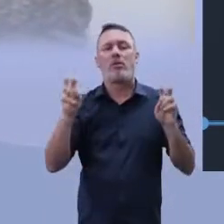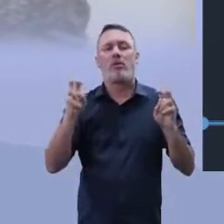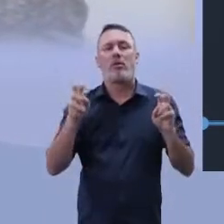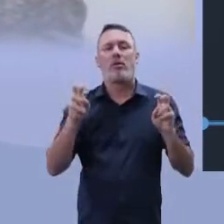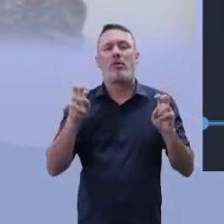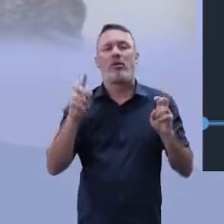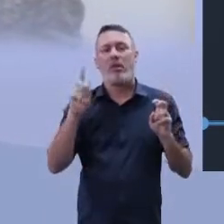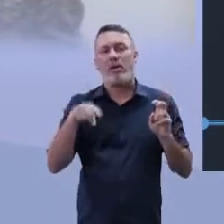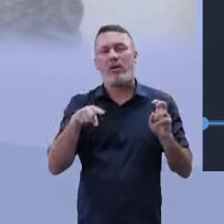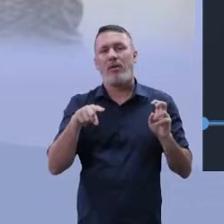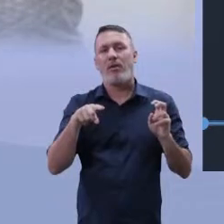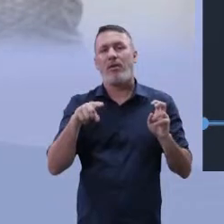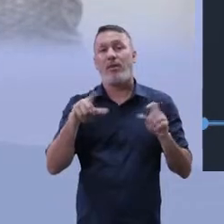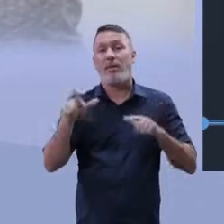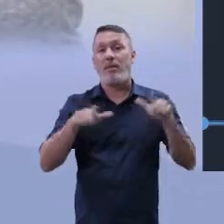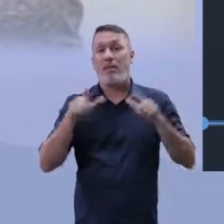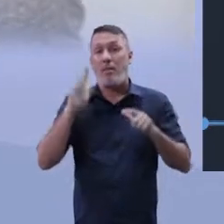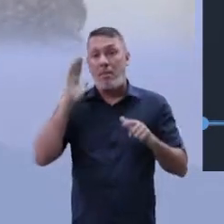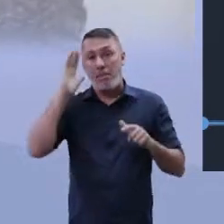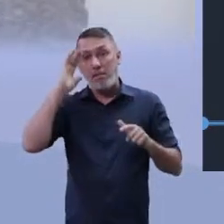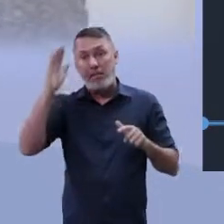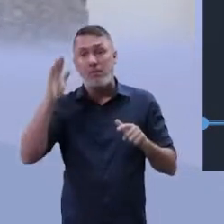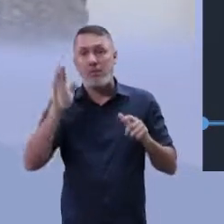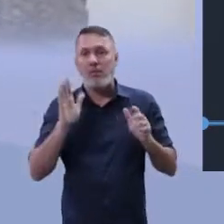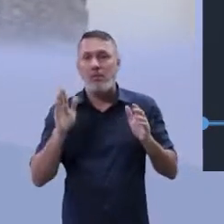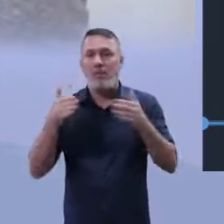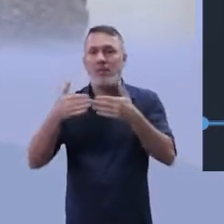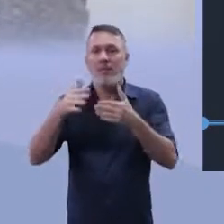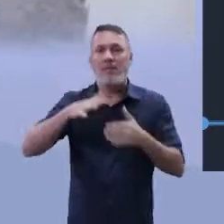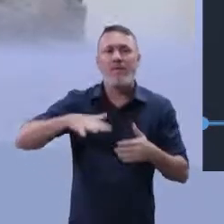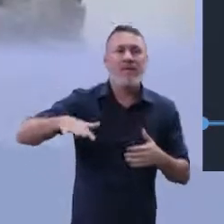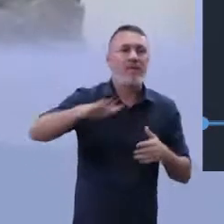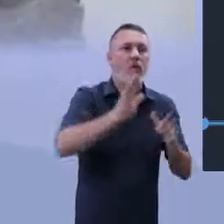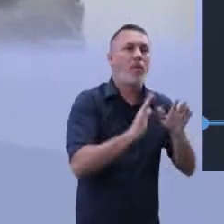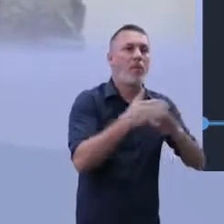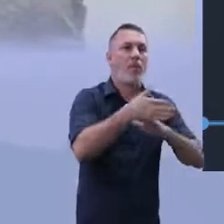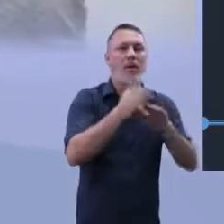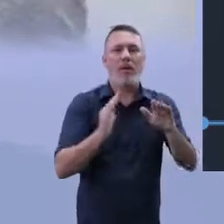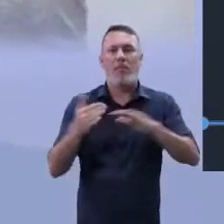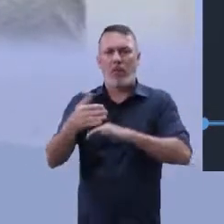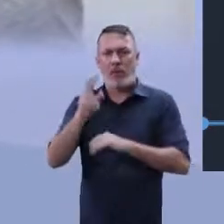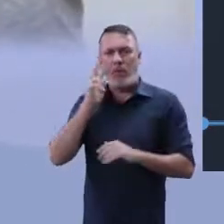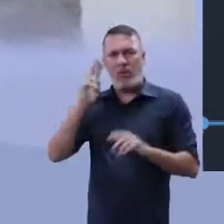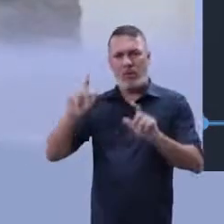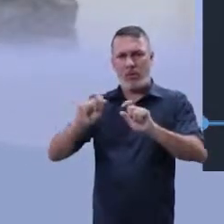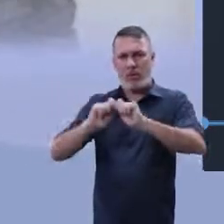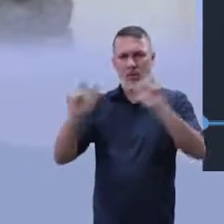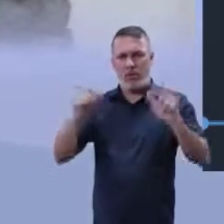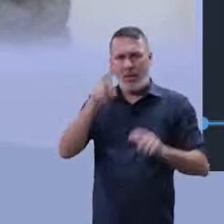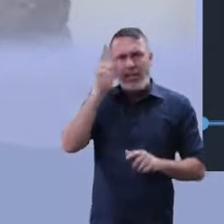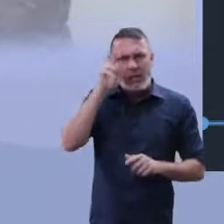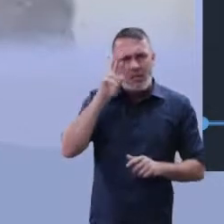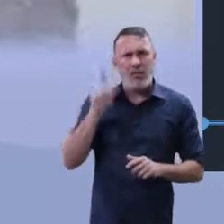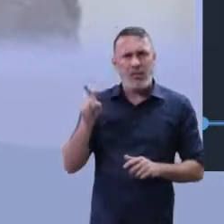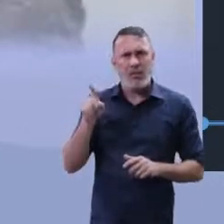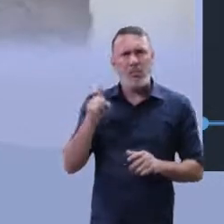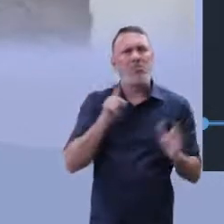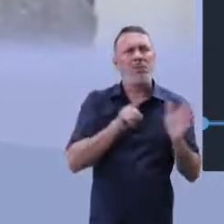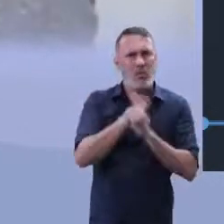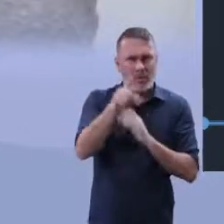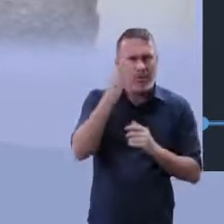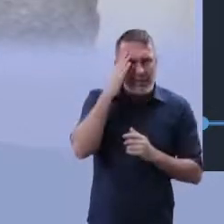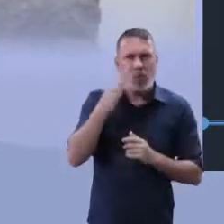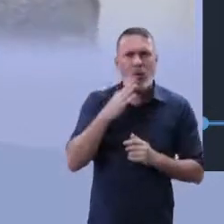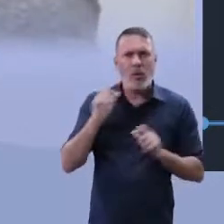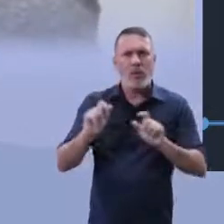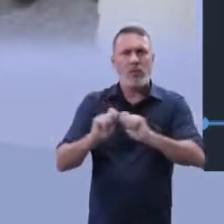no aspecto de trabalhar em comunidade, de respeito? Não sei se vocês lembram dessa cena. Pausa e pergunta alguém que está